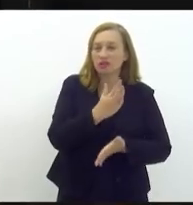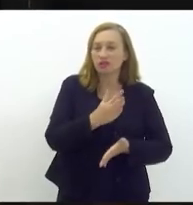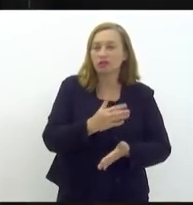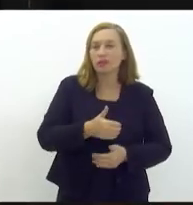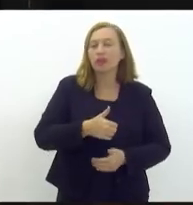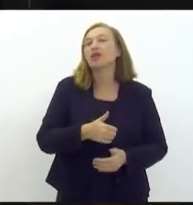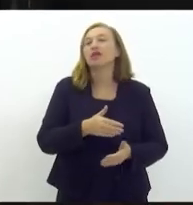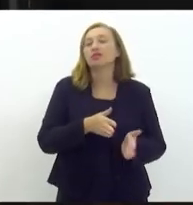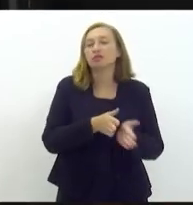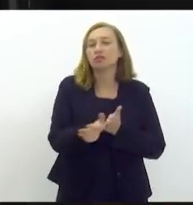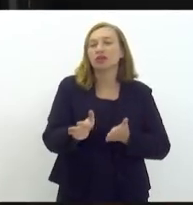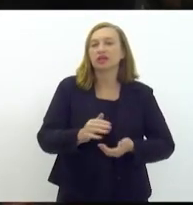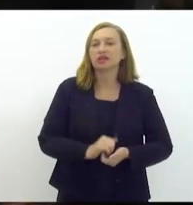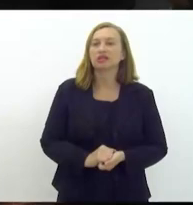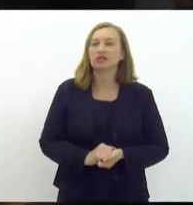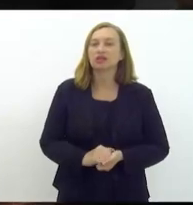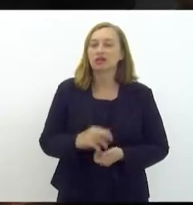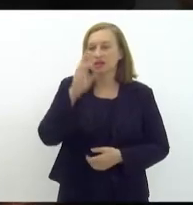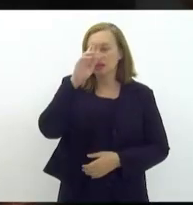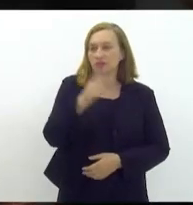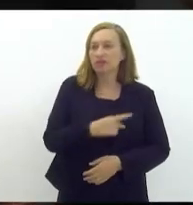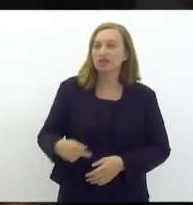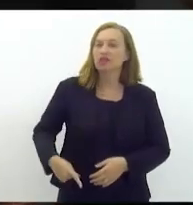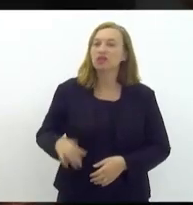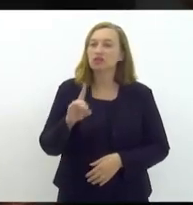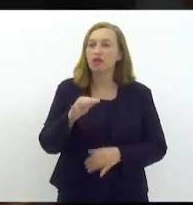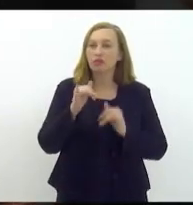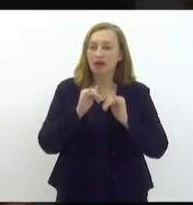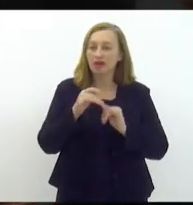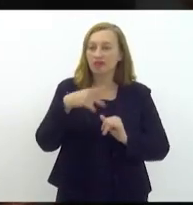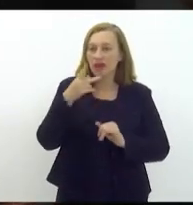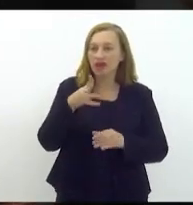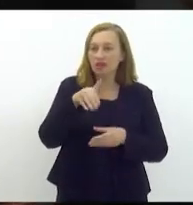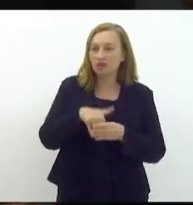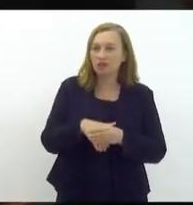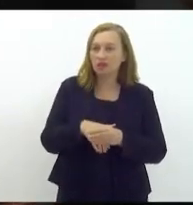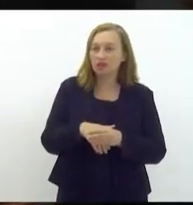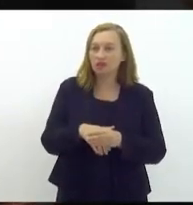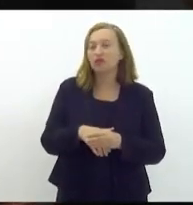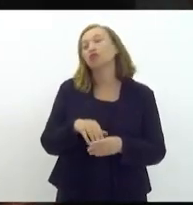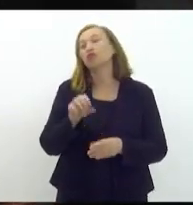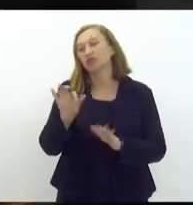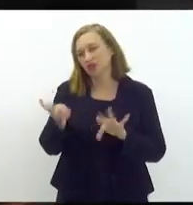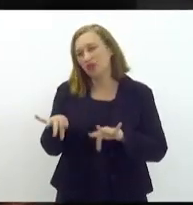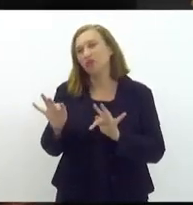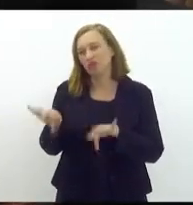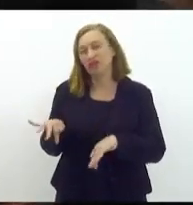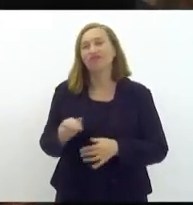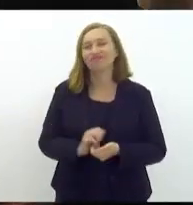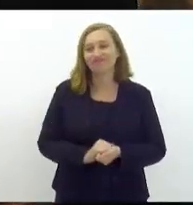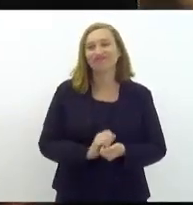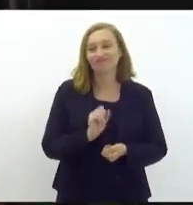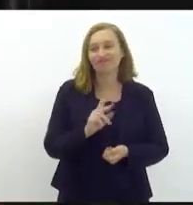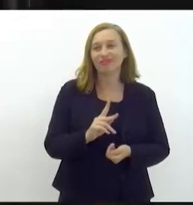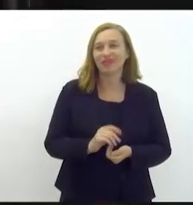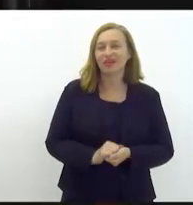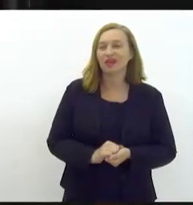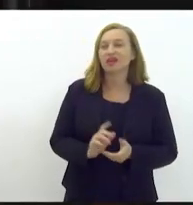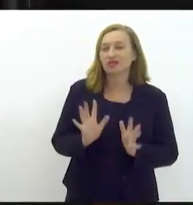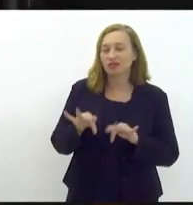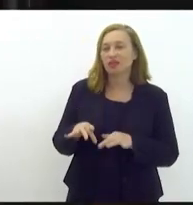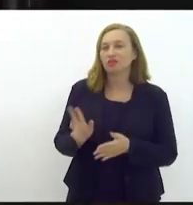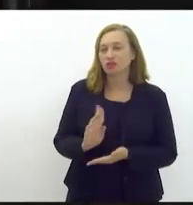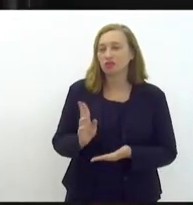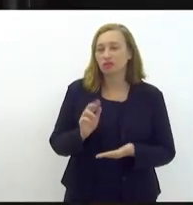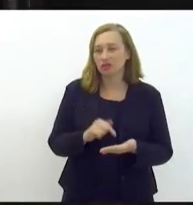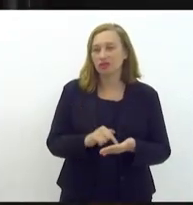Aprovado. Vai a publicação. Presidenta, só para fazer a declaração de voto favorável. Ao final. Ao final. Ao final. Vai estar seu nome aqui,